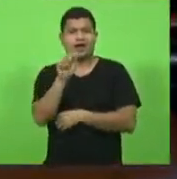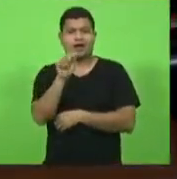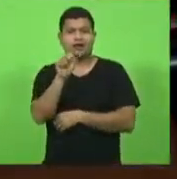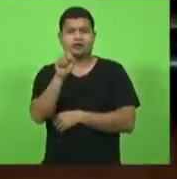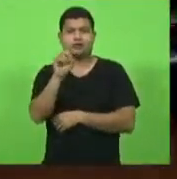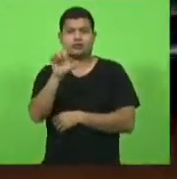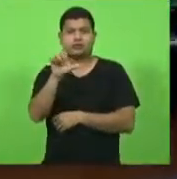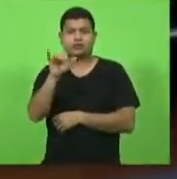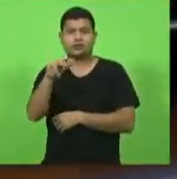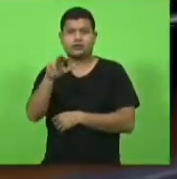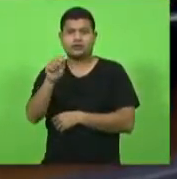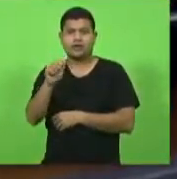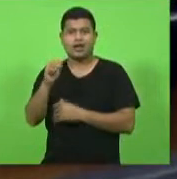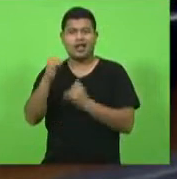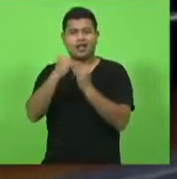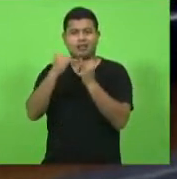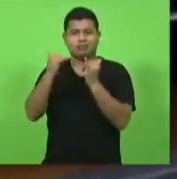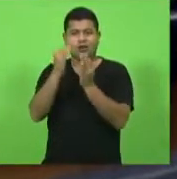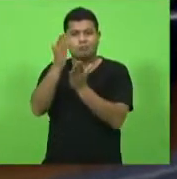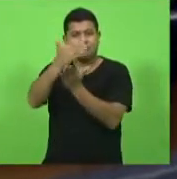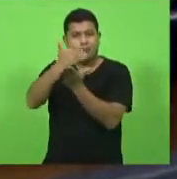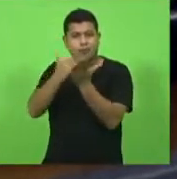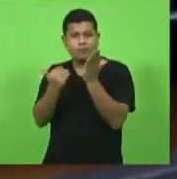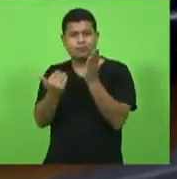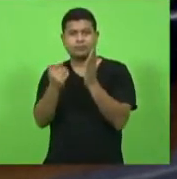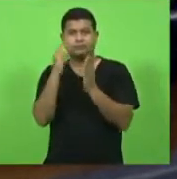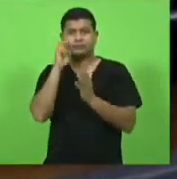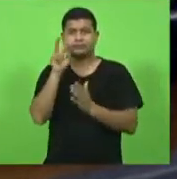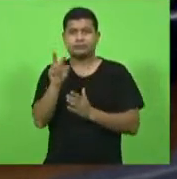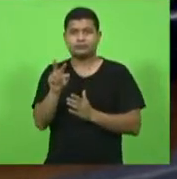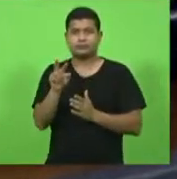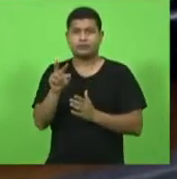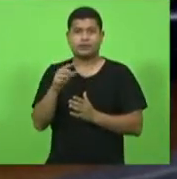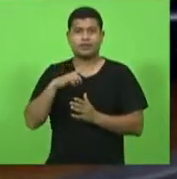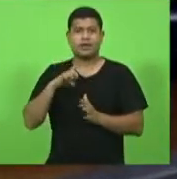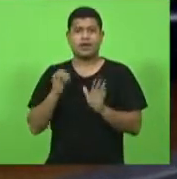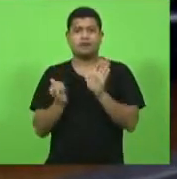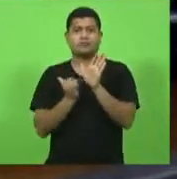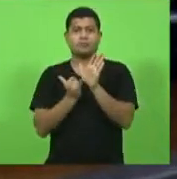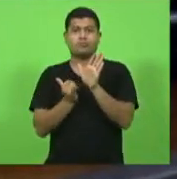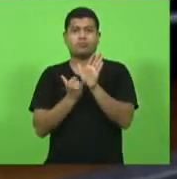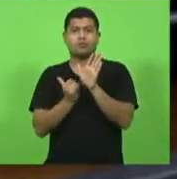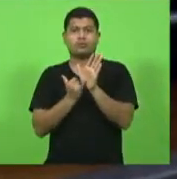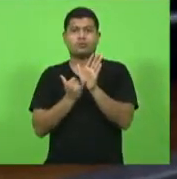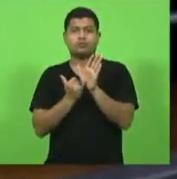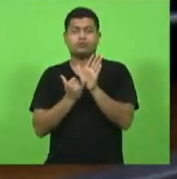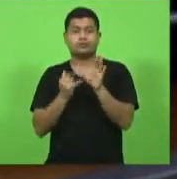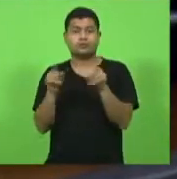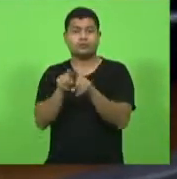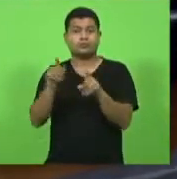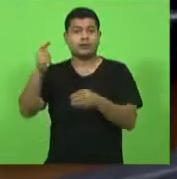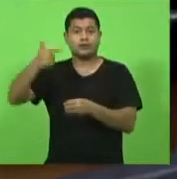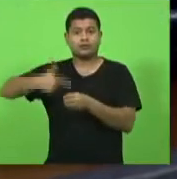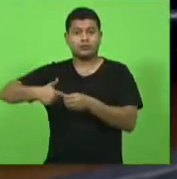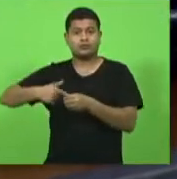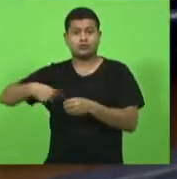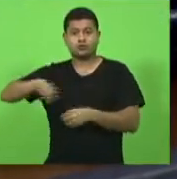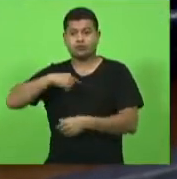desta forma nós temos aqui imposto e gasolina nós compramos